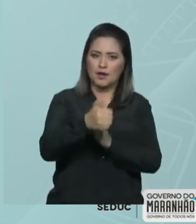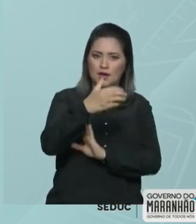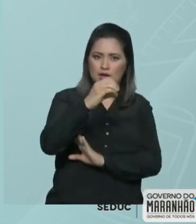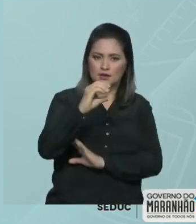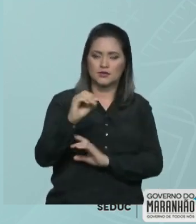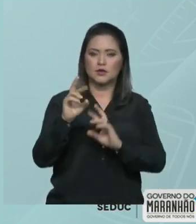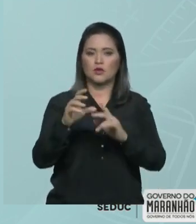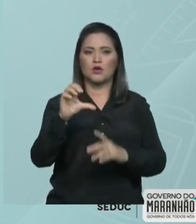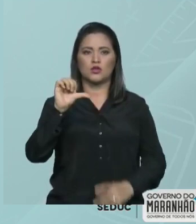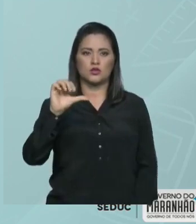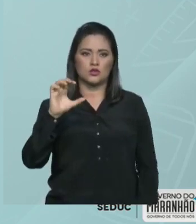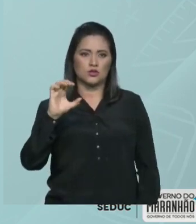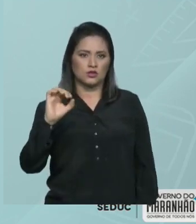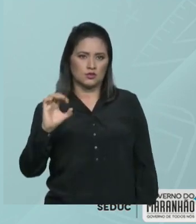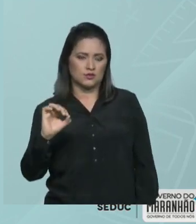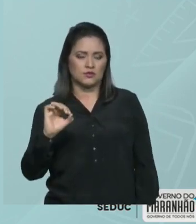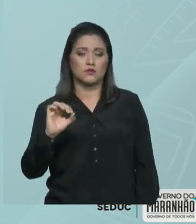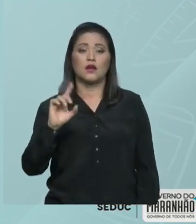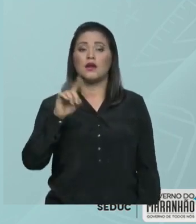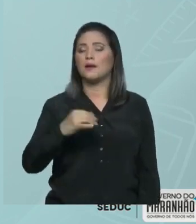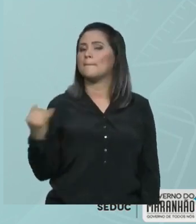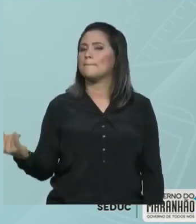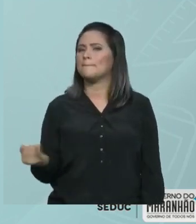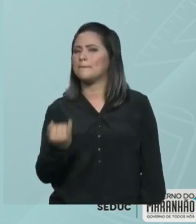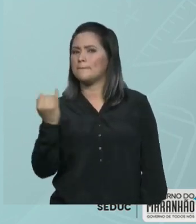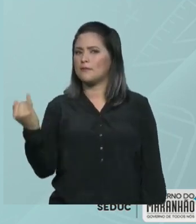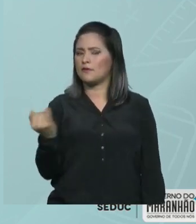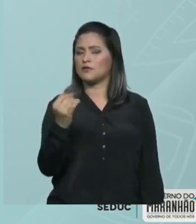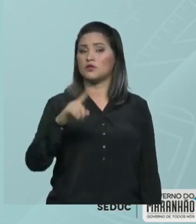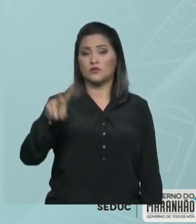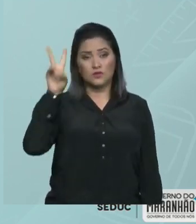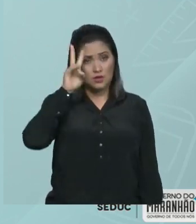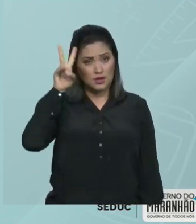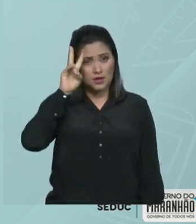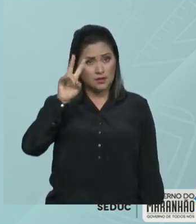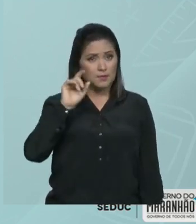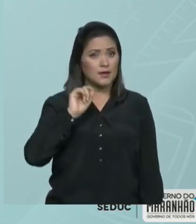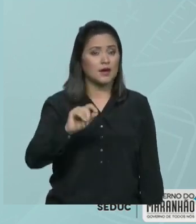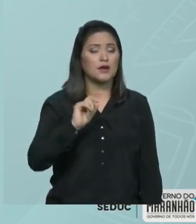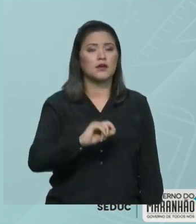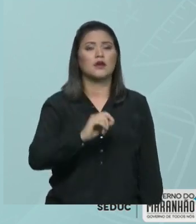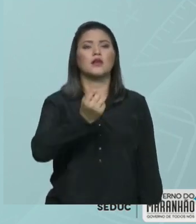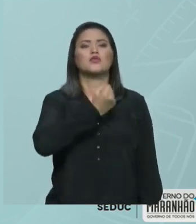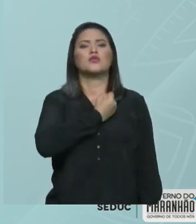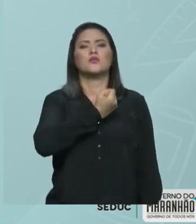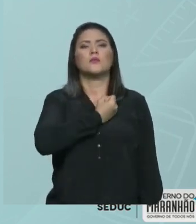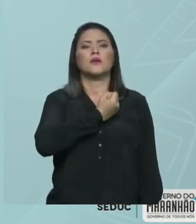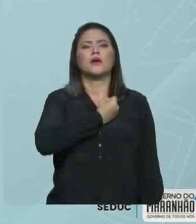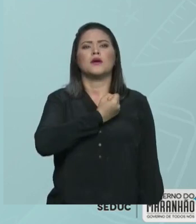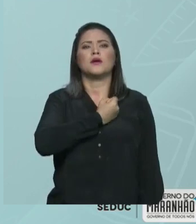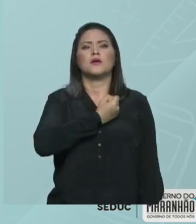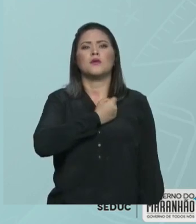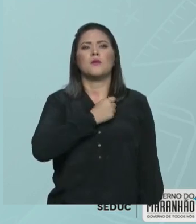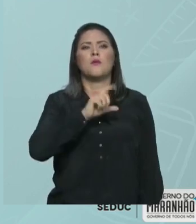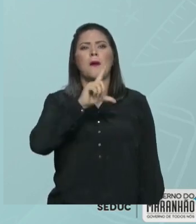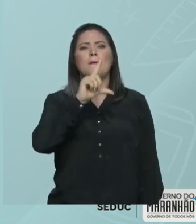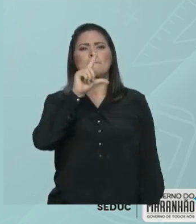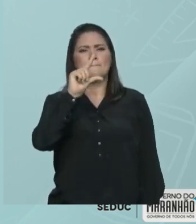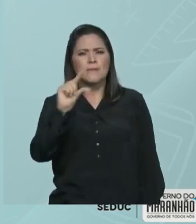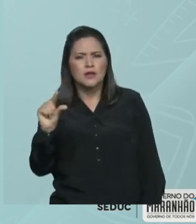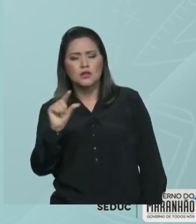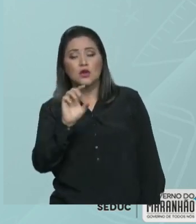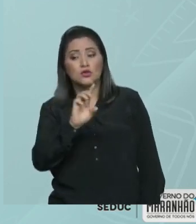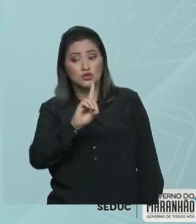900. Então, o importante é você memorizar que algarismos menores à direita soma. Algarismos